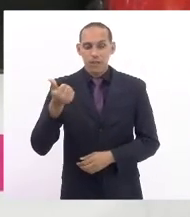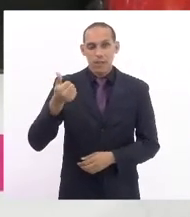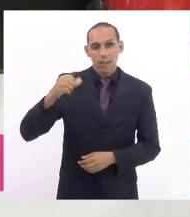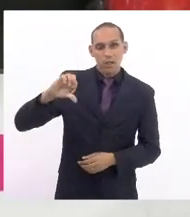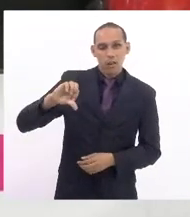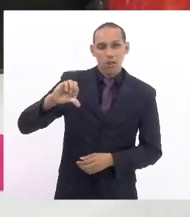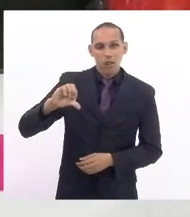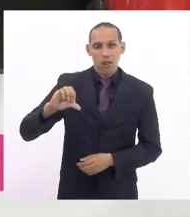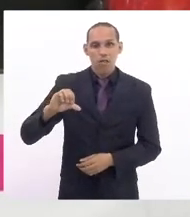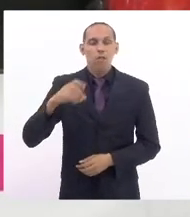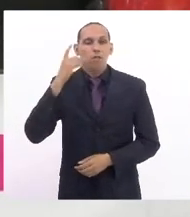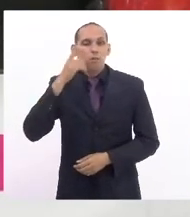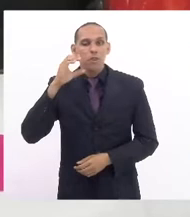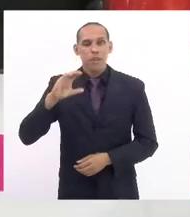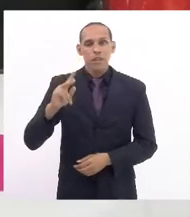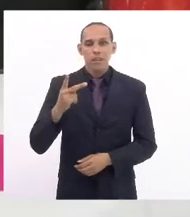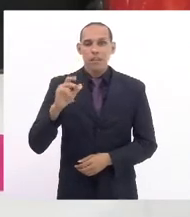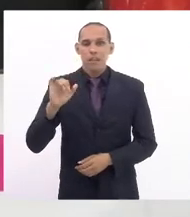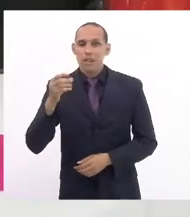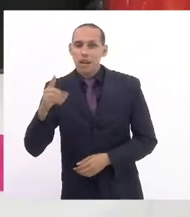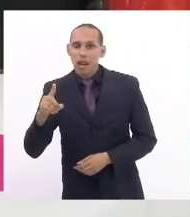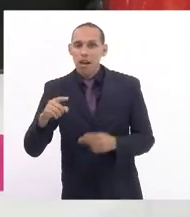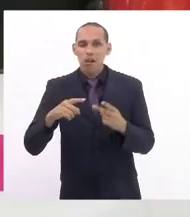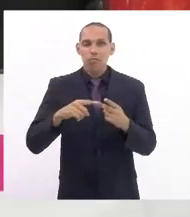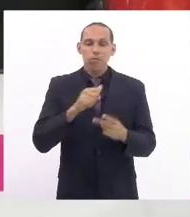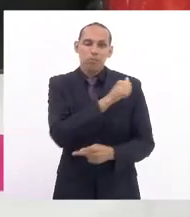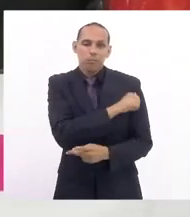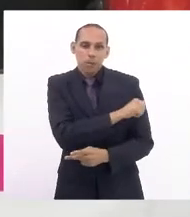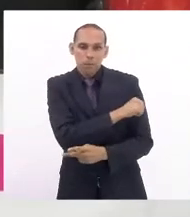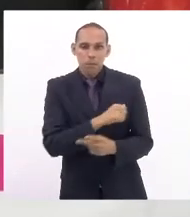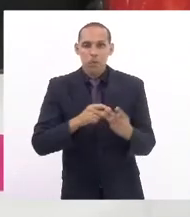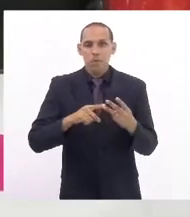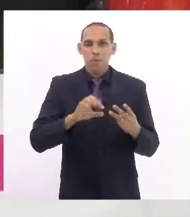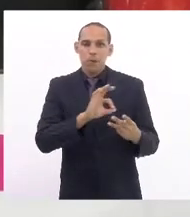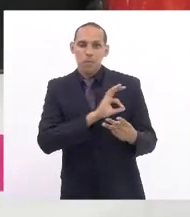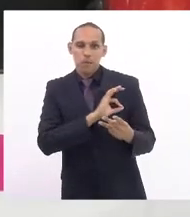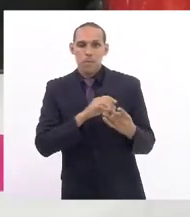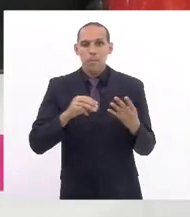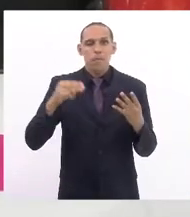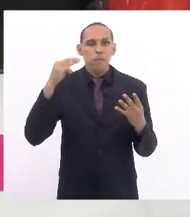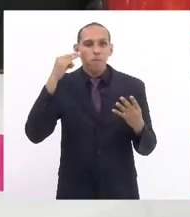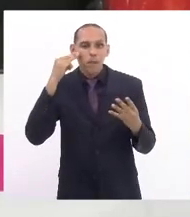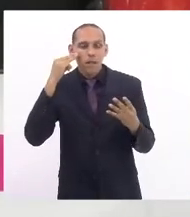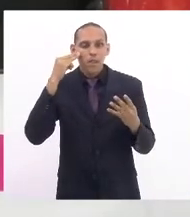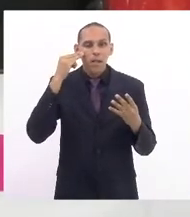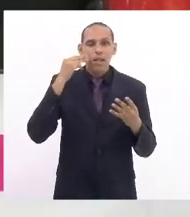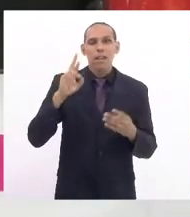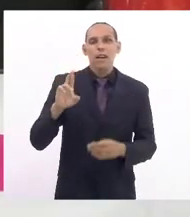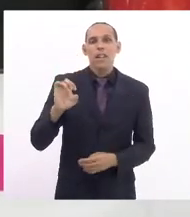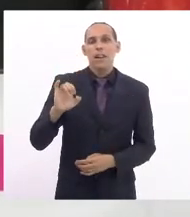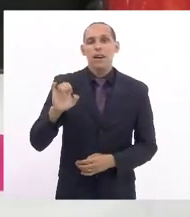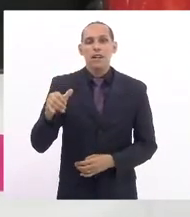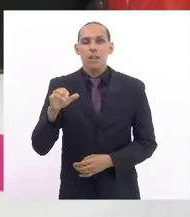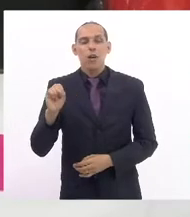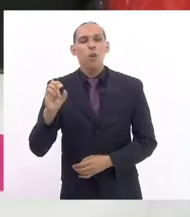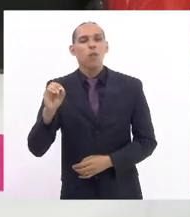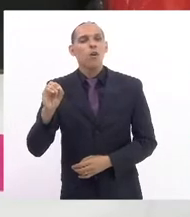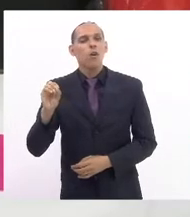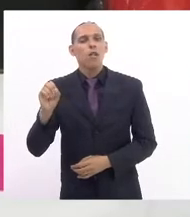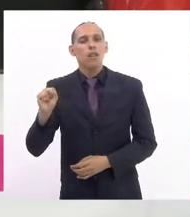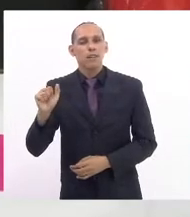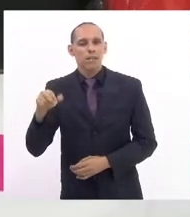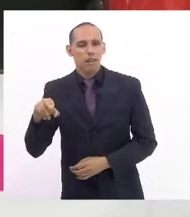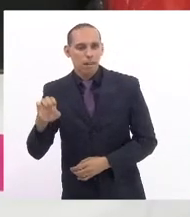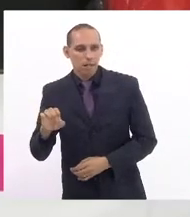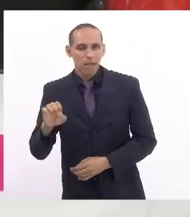deputados Chicão Bulhões, Fermeira Rejane, deputada Marta Rocha, Mônica Francisco, Rosane Félix, Tia Ju, Zeidã,